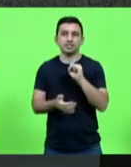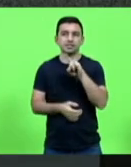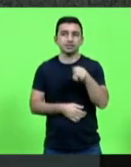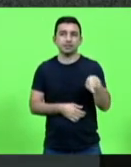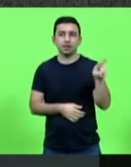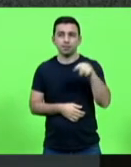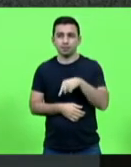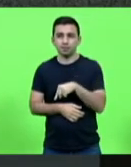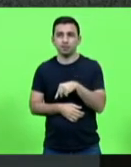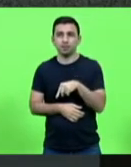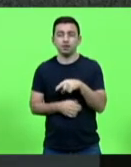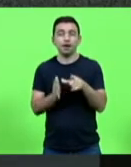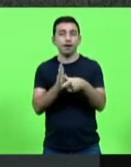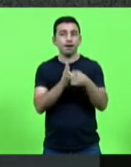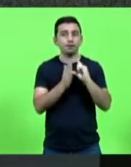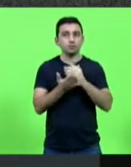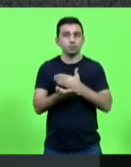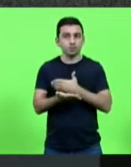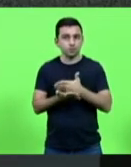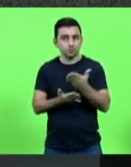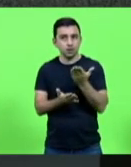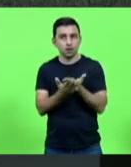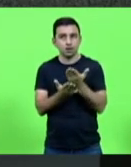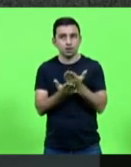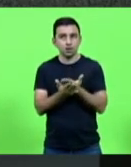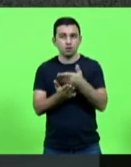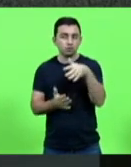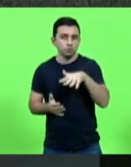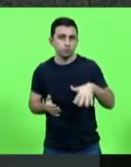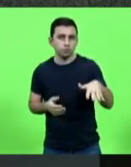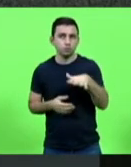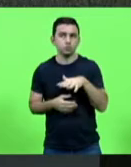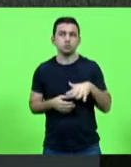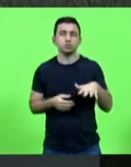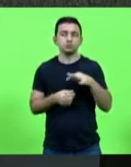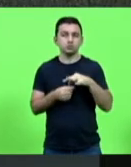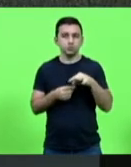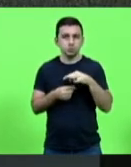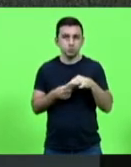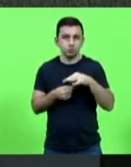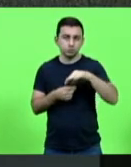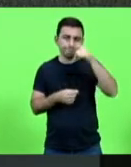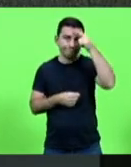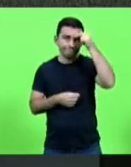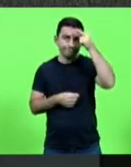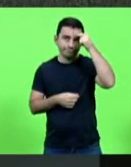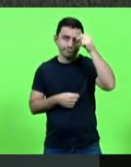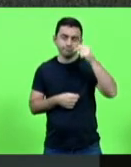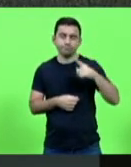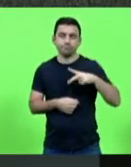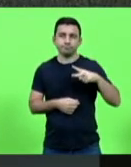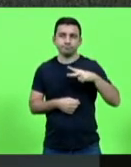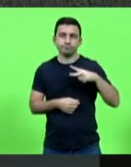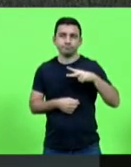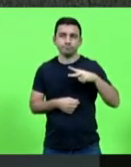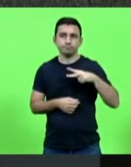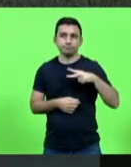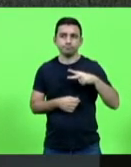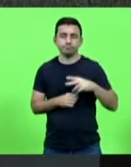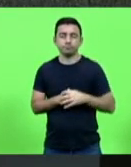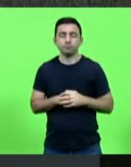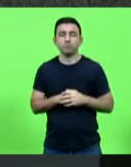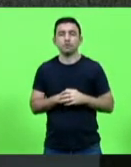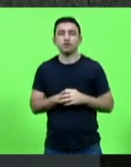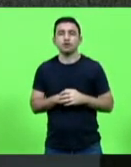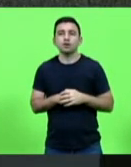antes do início das aulas, nas instituições de ensino privado, digo de ensino privado e superior, no